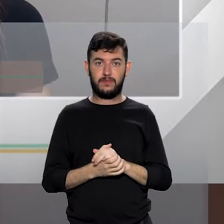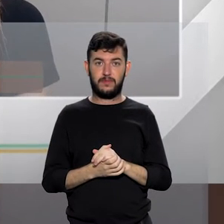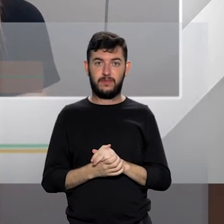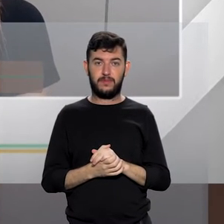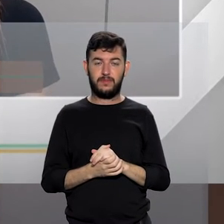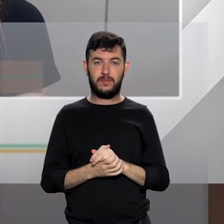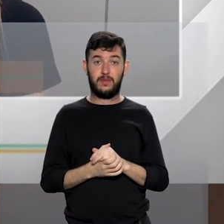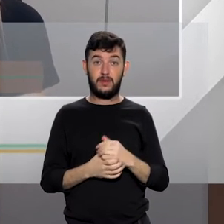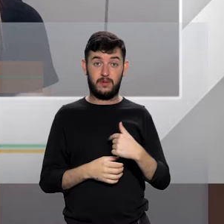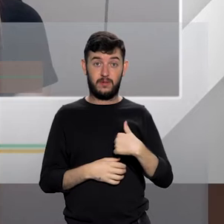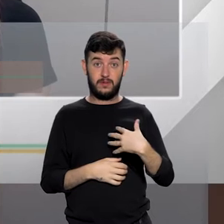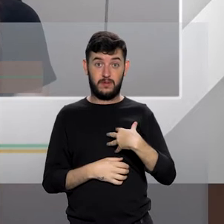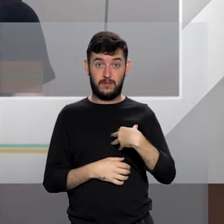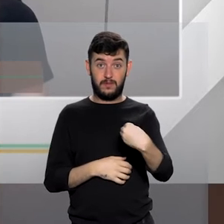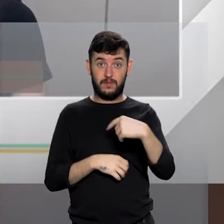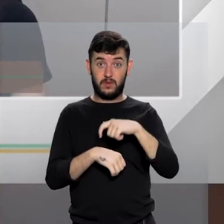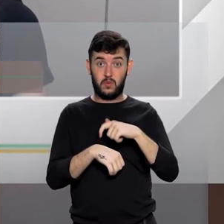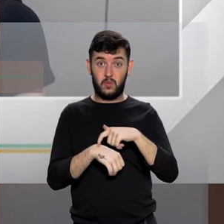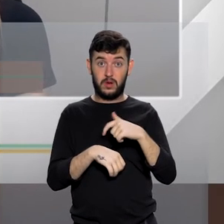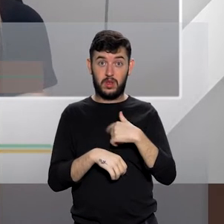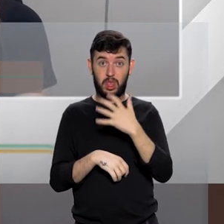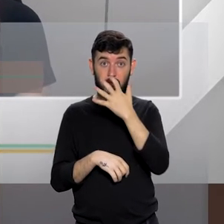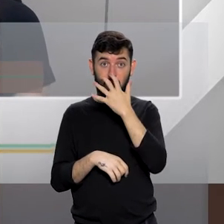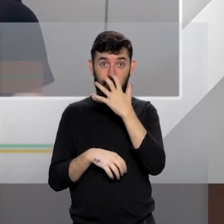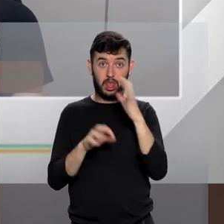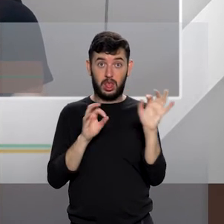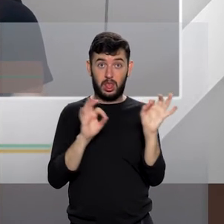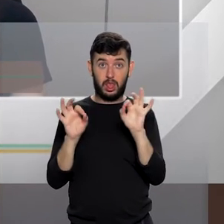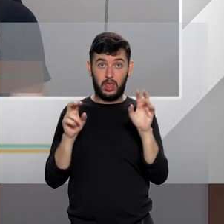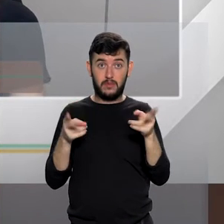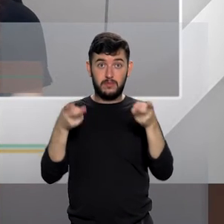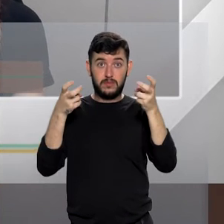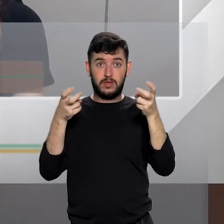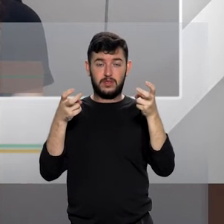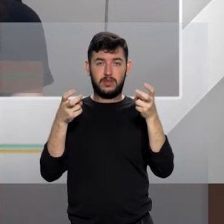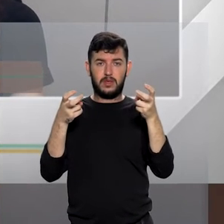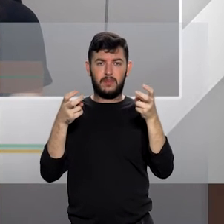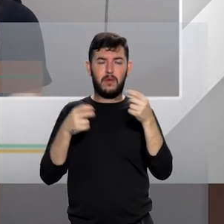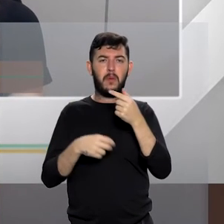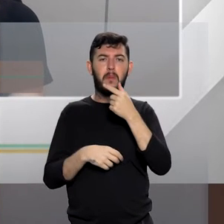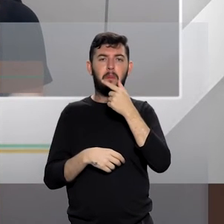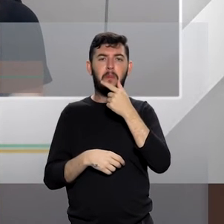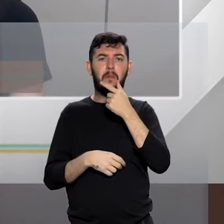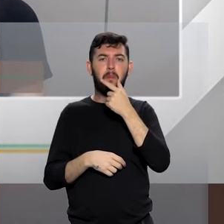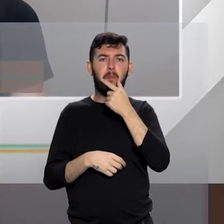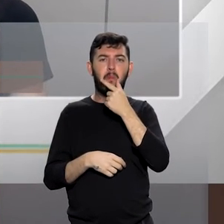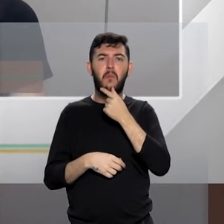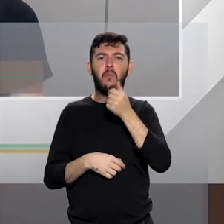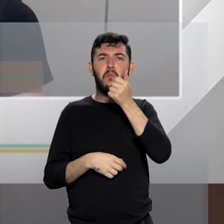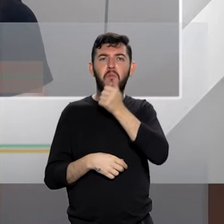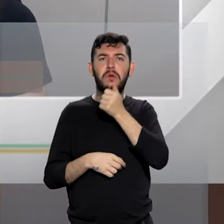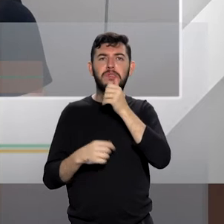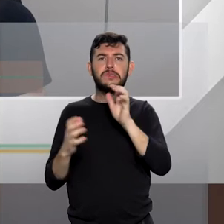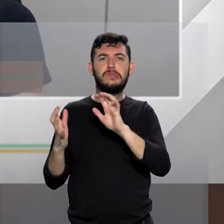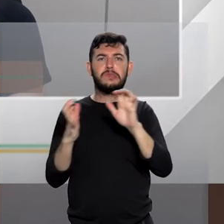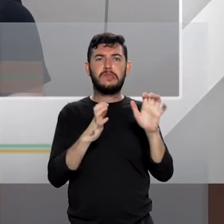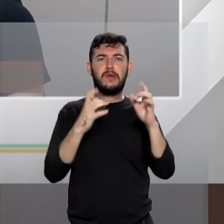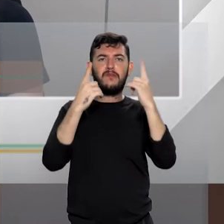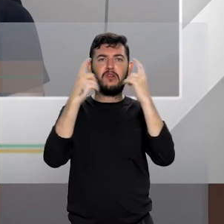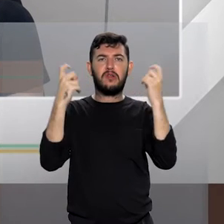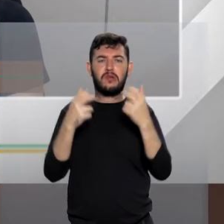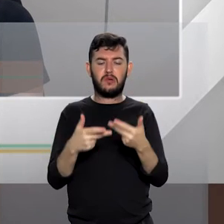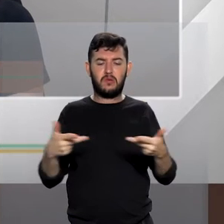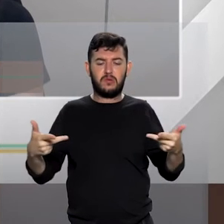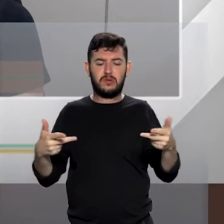assistem esses condicionamentos entre o homem e a mulher, eles também absorvem